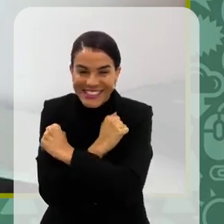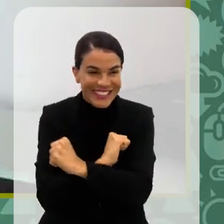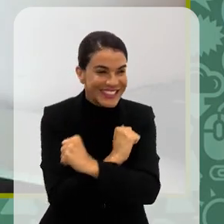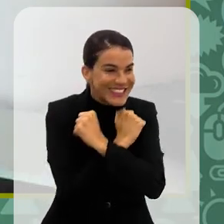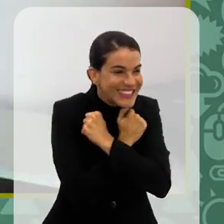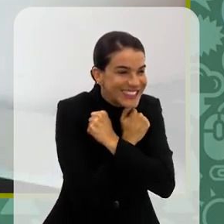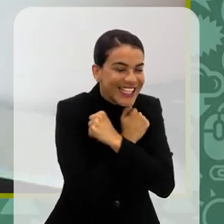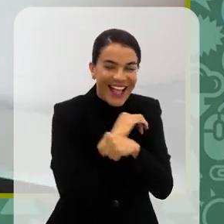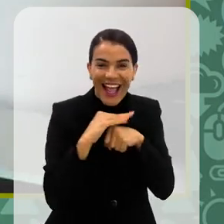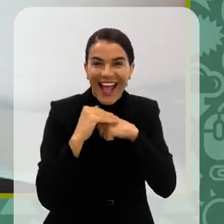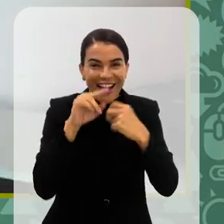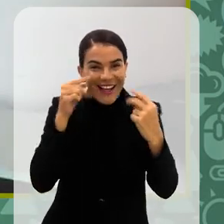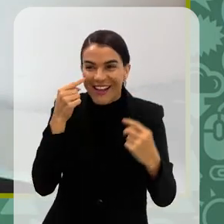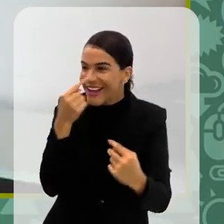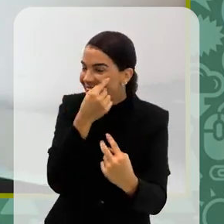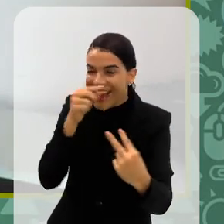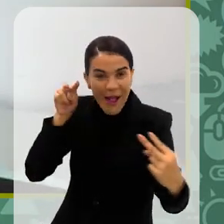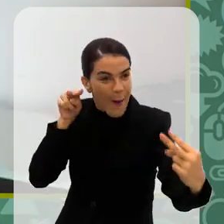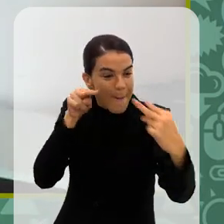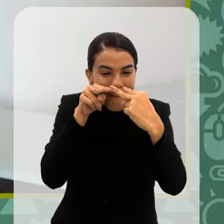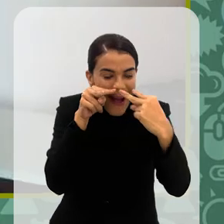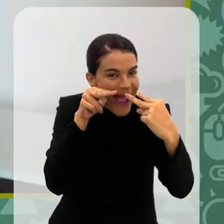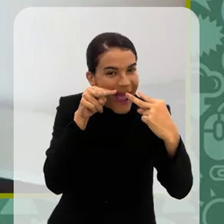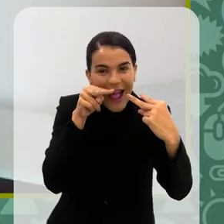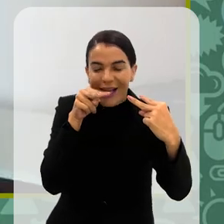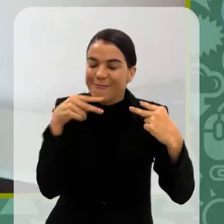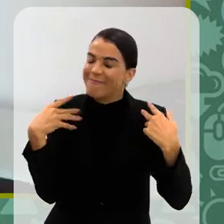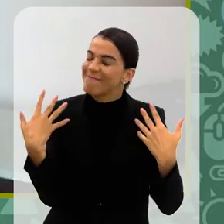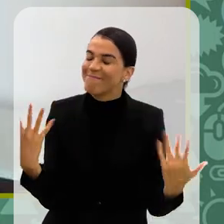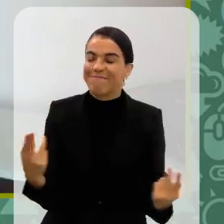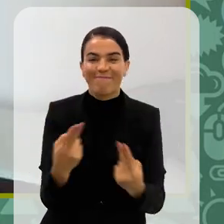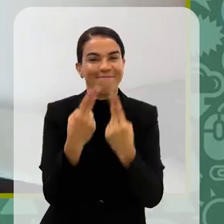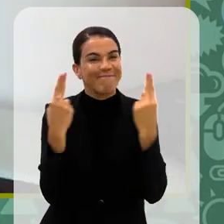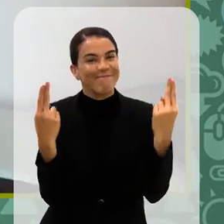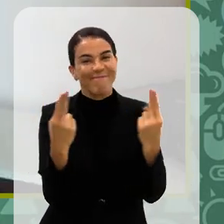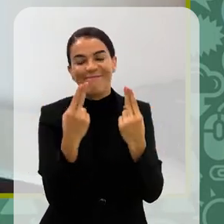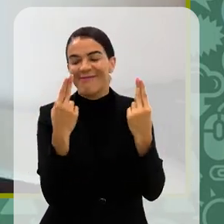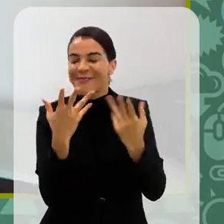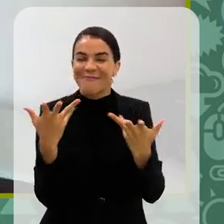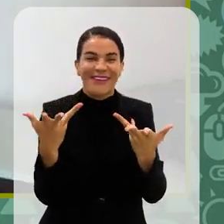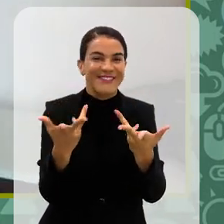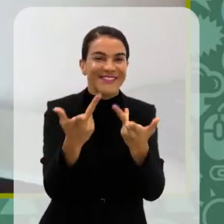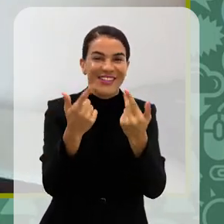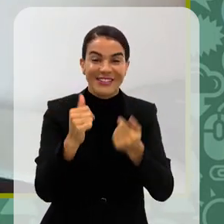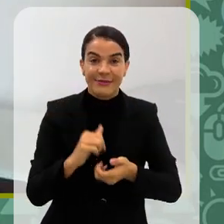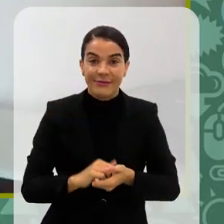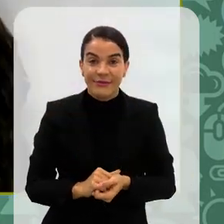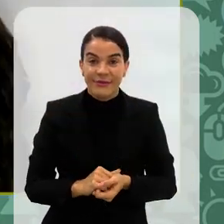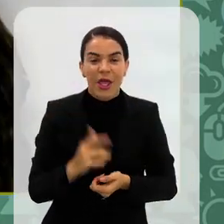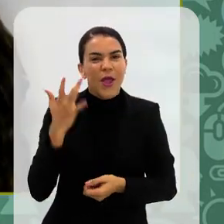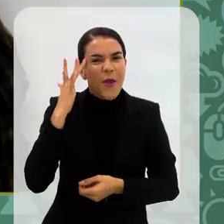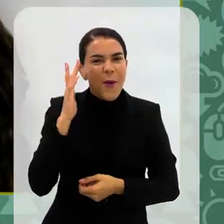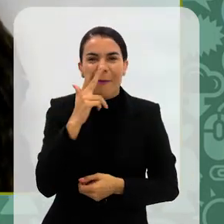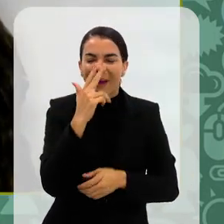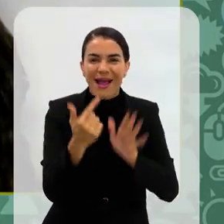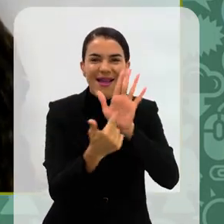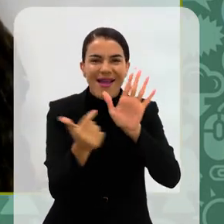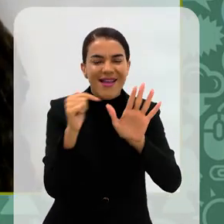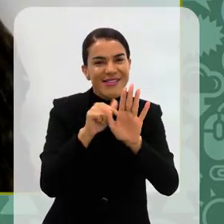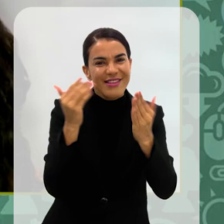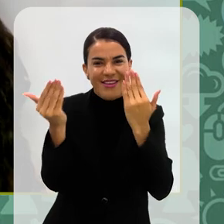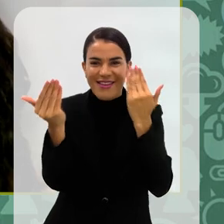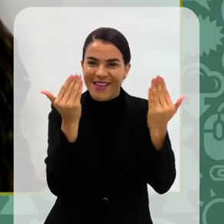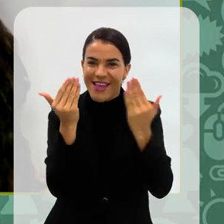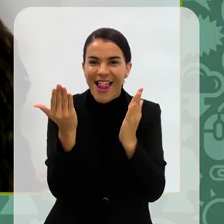ali abraçando as pessoas, sentindo o carinho, olhando nos olhos das pessoas, é, nossa, incrível, incrível. Acho que se